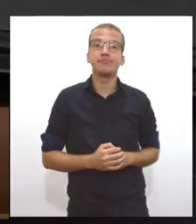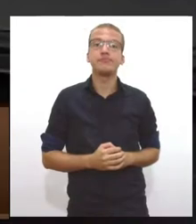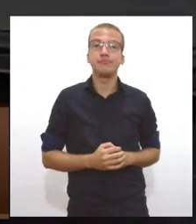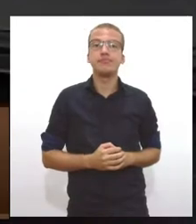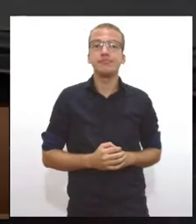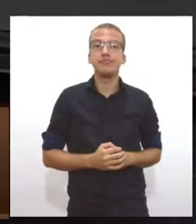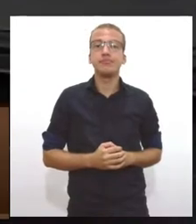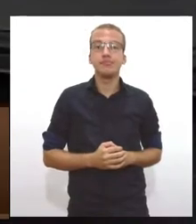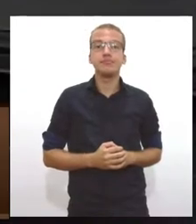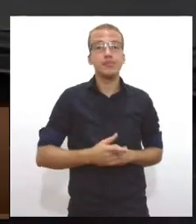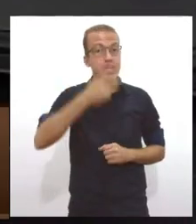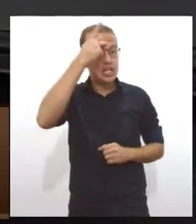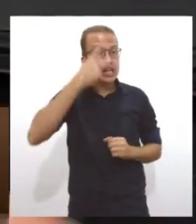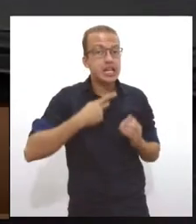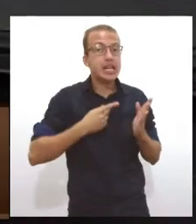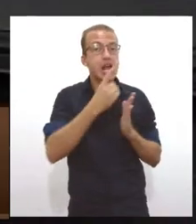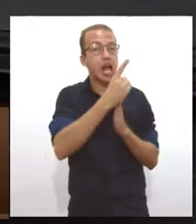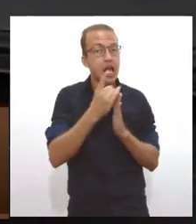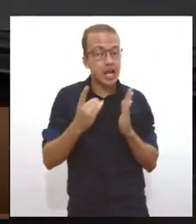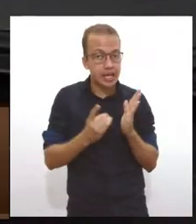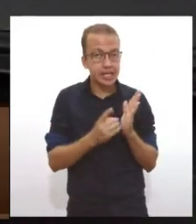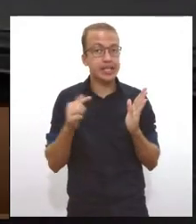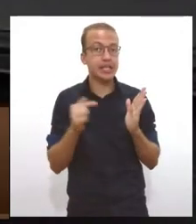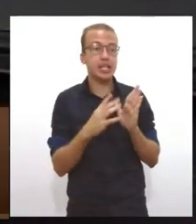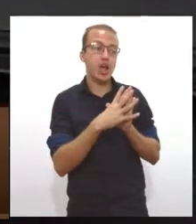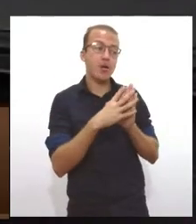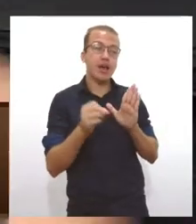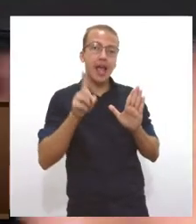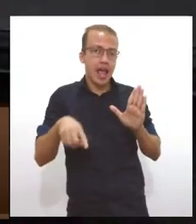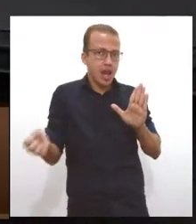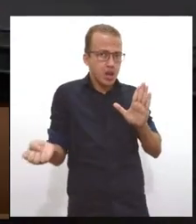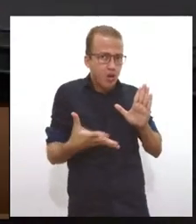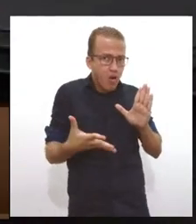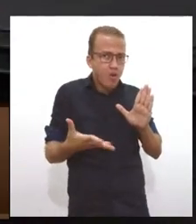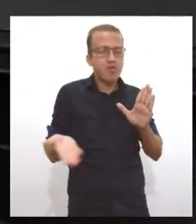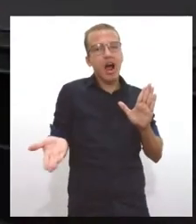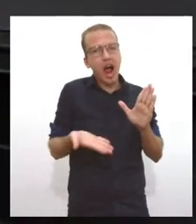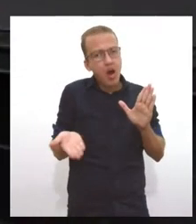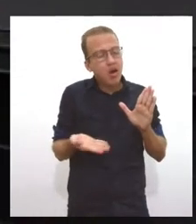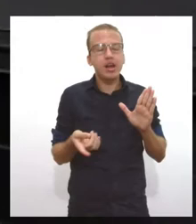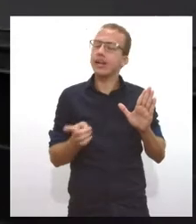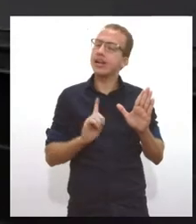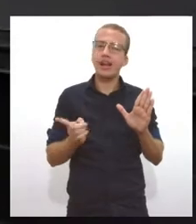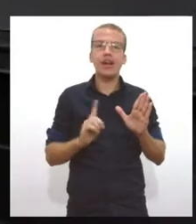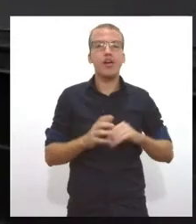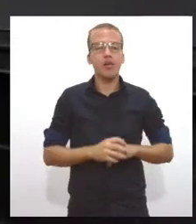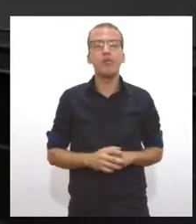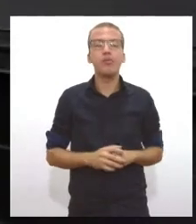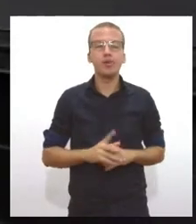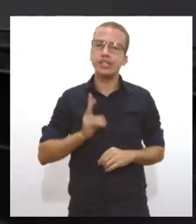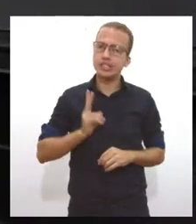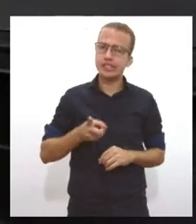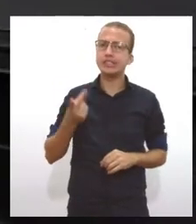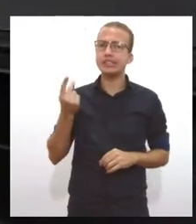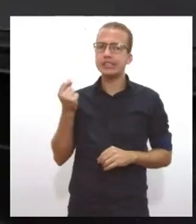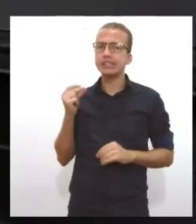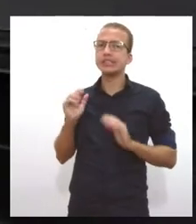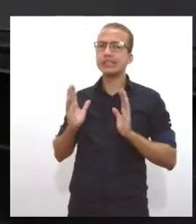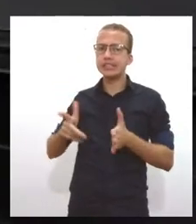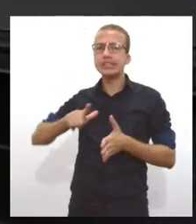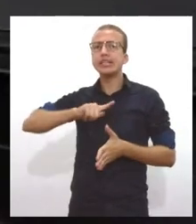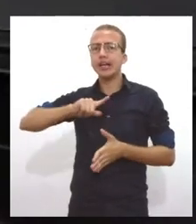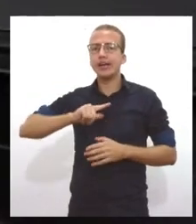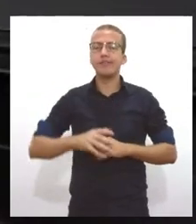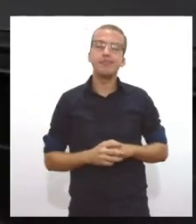autodeclaratório, ele não é uma inovação, isso não foi trazido por esse projeto de lei. Nós já temos estados brasileiros